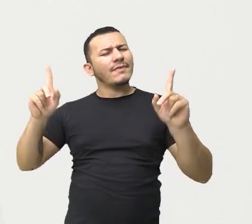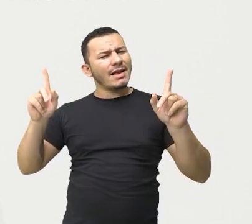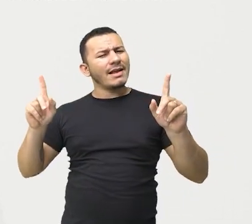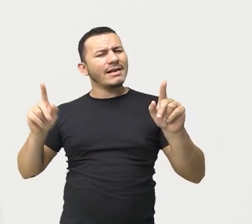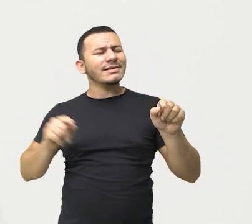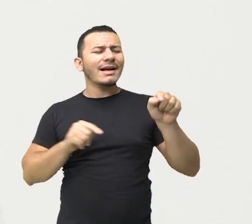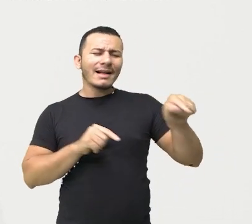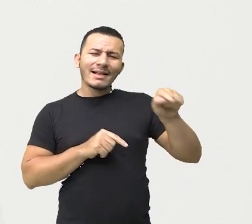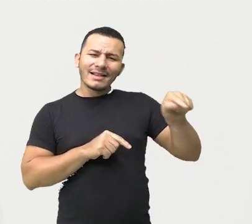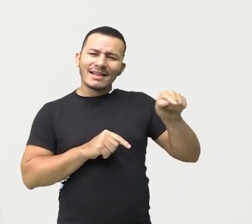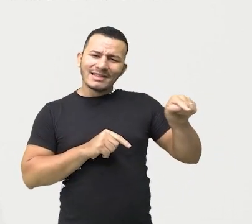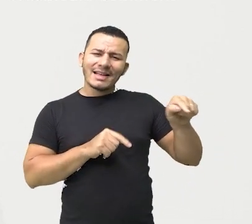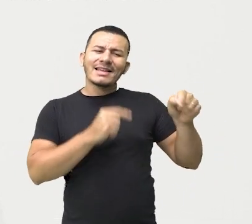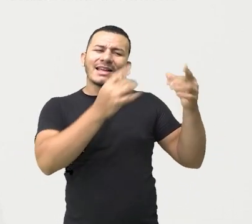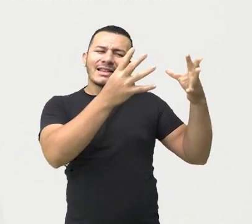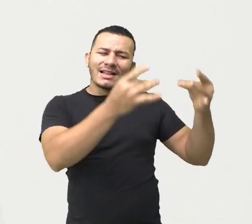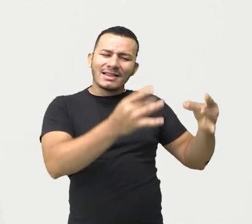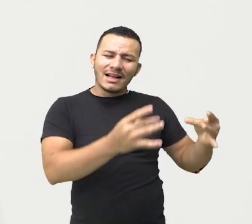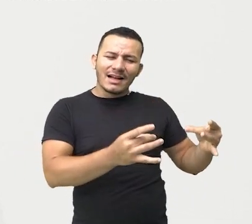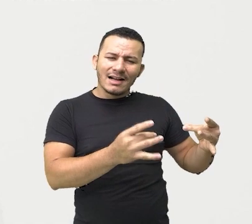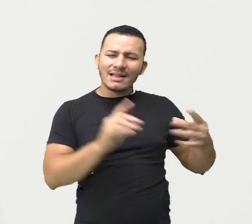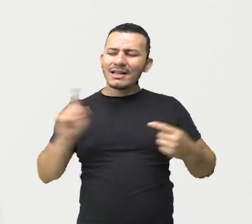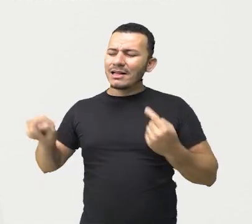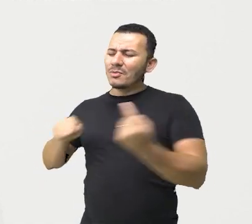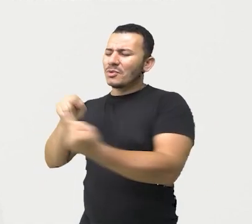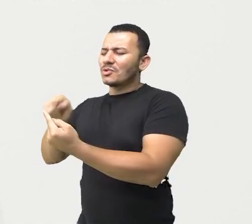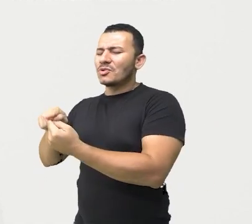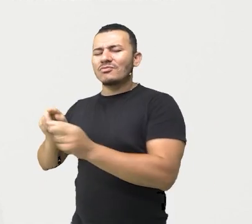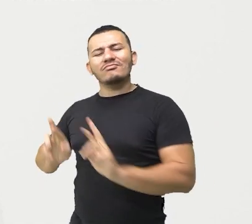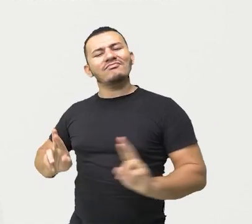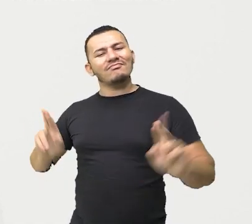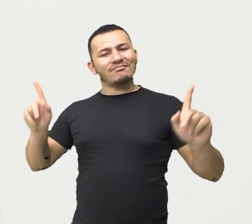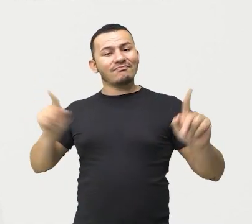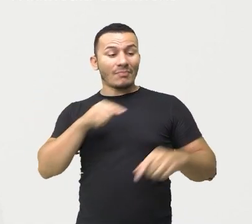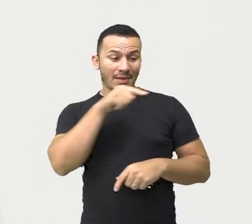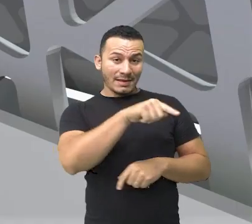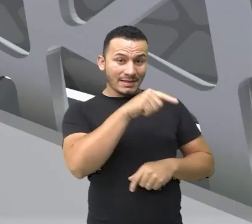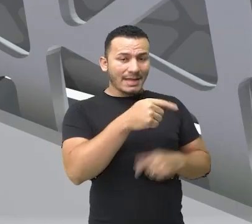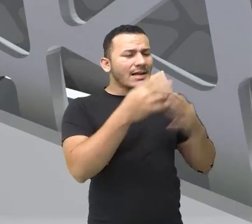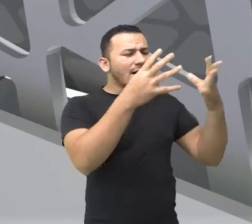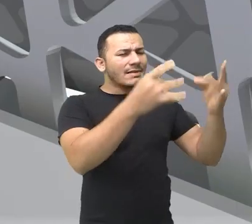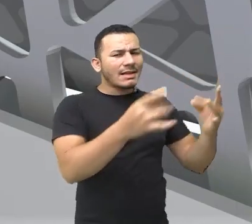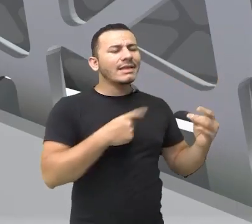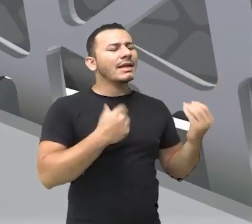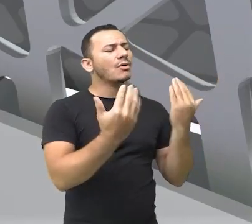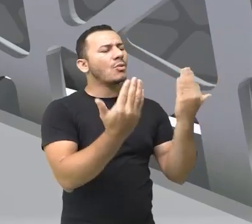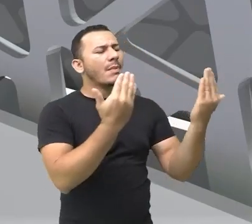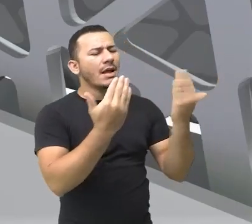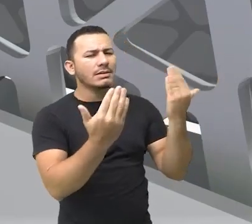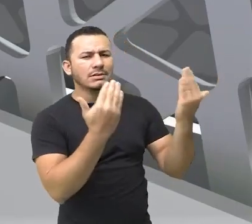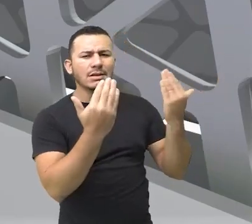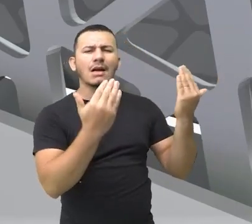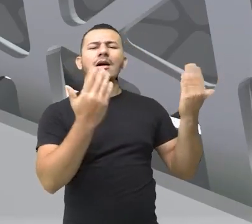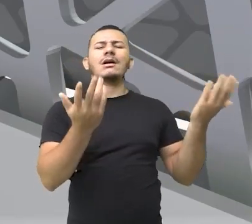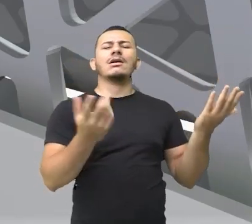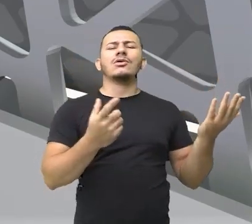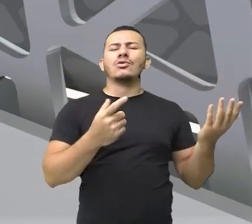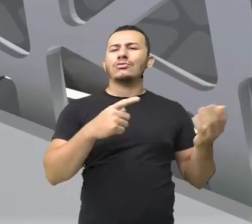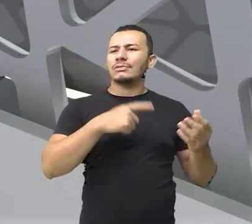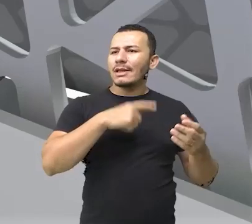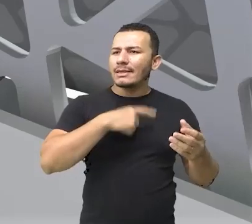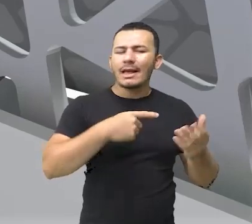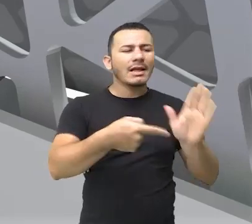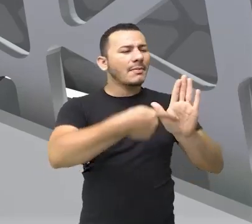dessa descrição para a anterior. Na anterior, a gente tinha comparações, certo? Do cabelo de